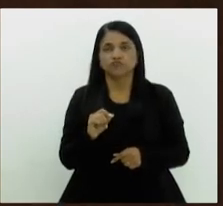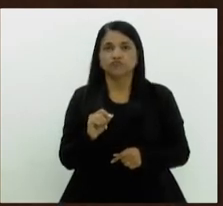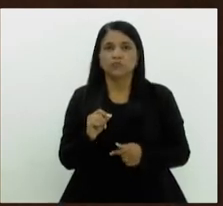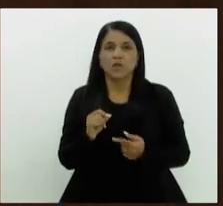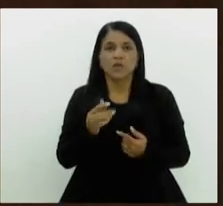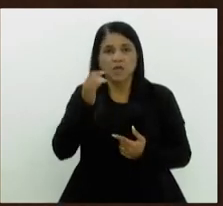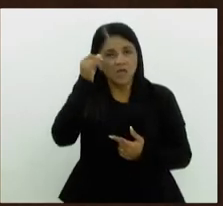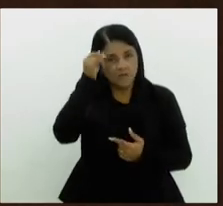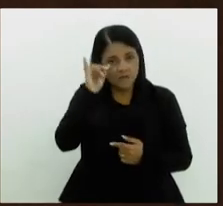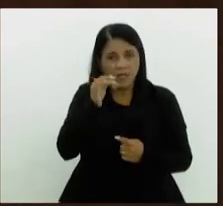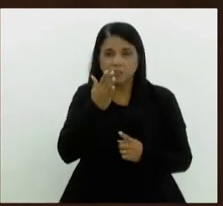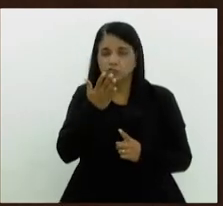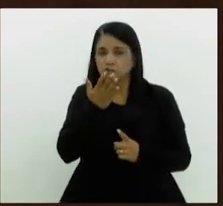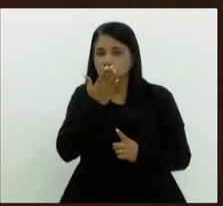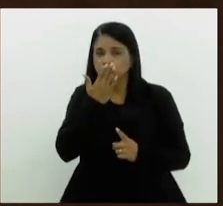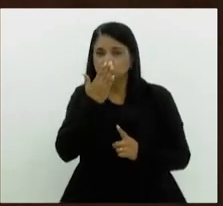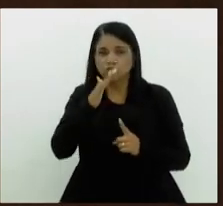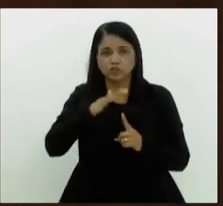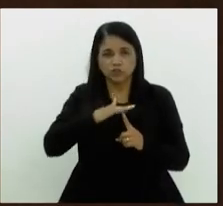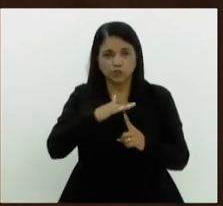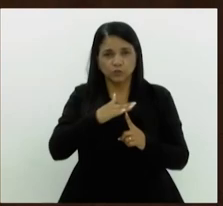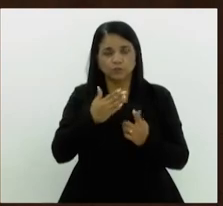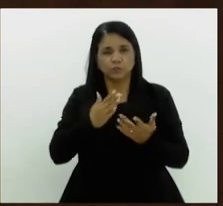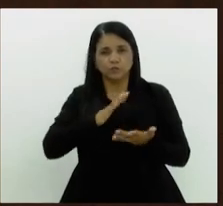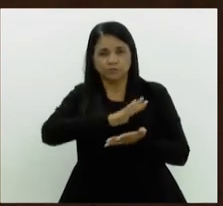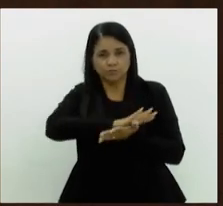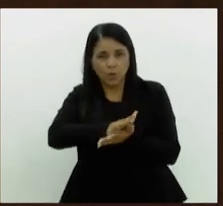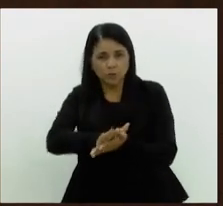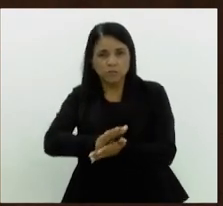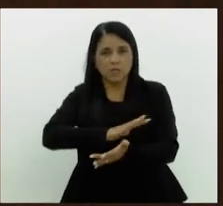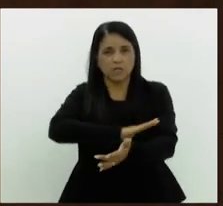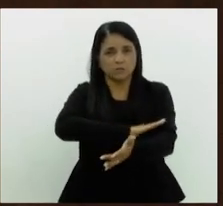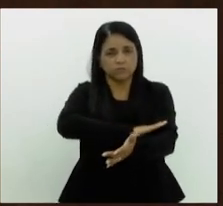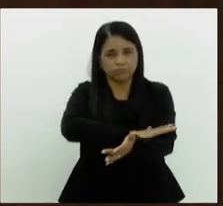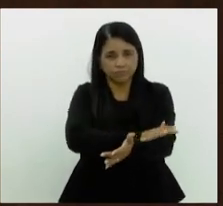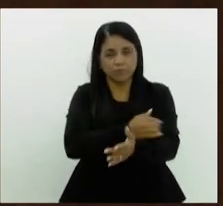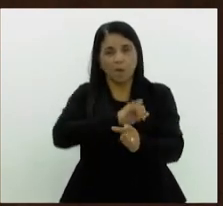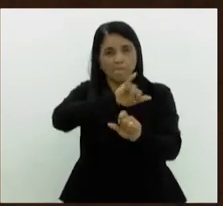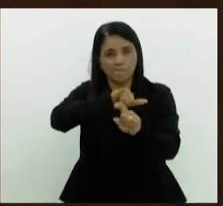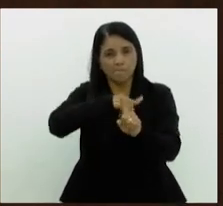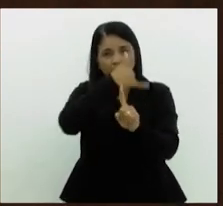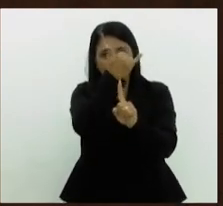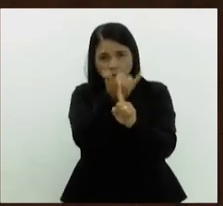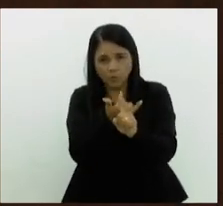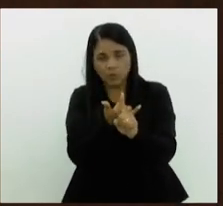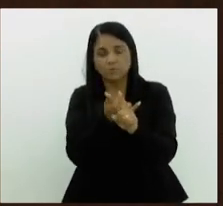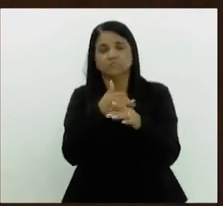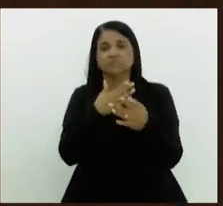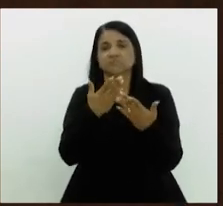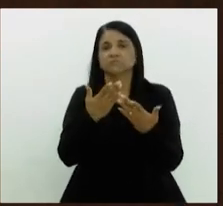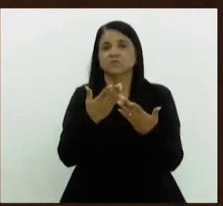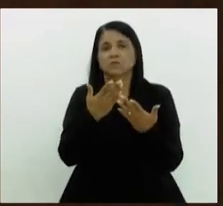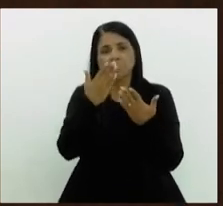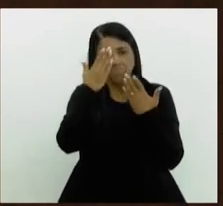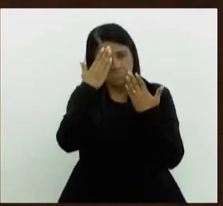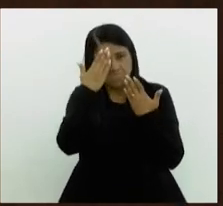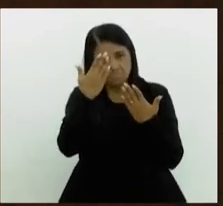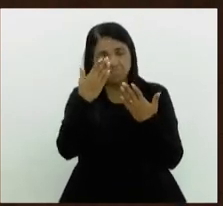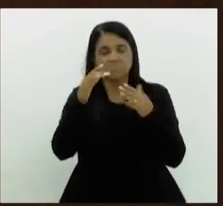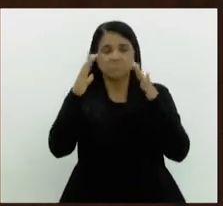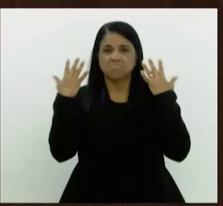de assédio, tudo que é tipo de bullying, tudo que é tipo de racismo. Vossa Excelência está de parabéns, votarei